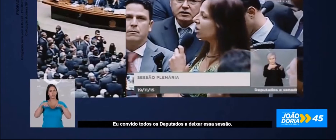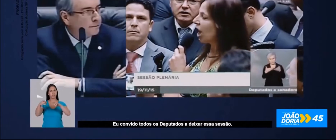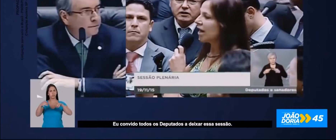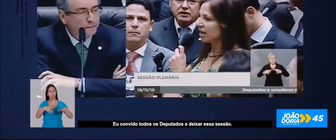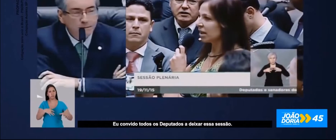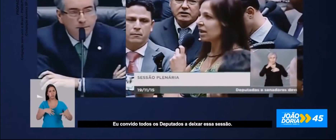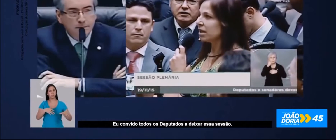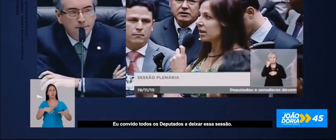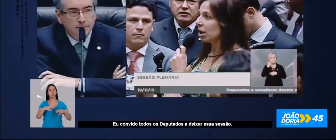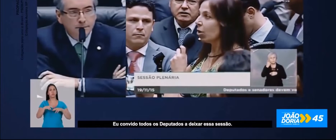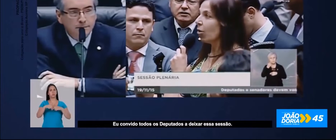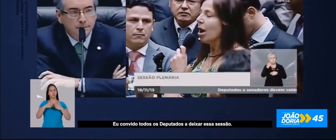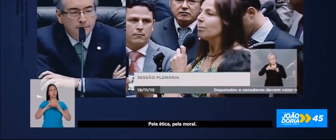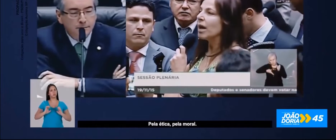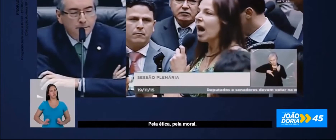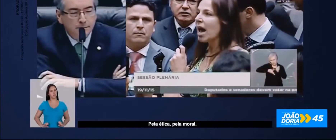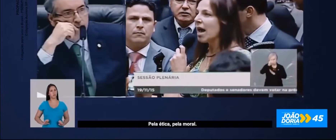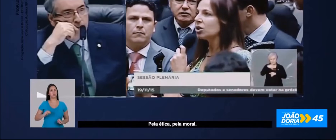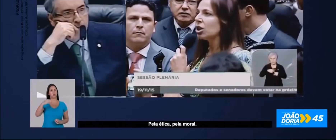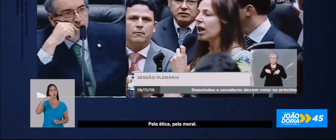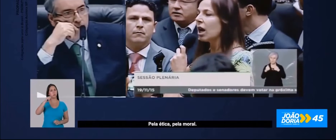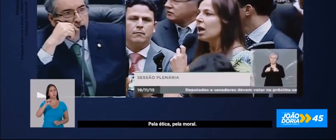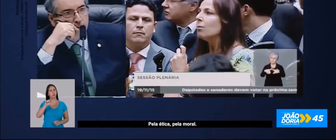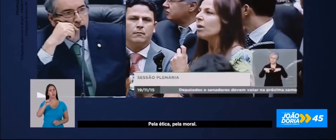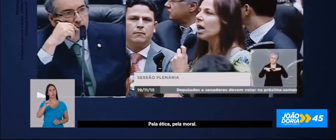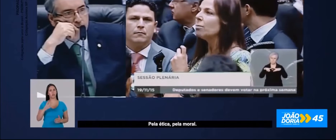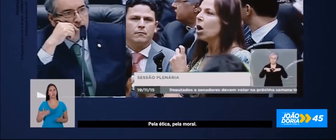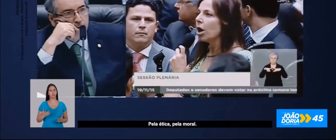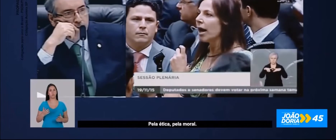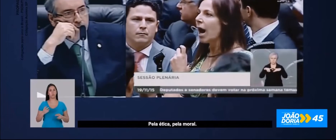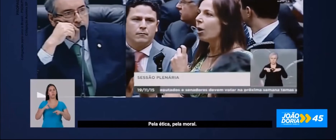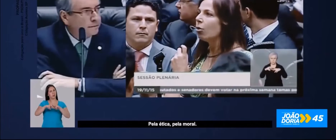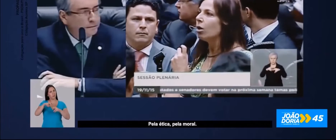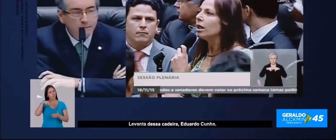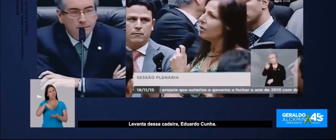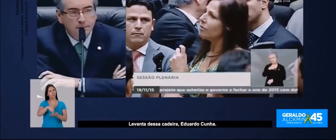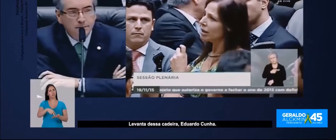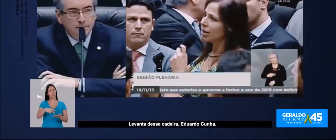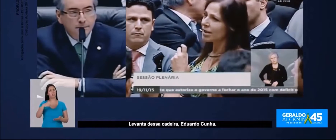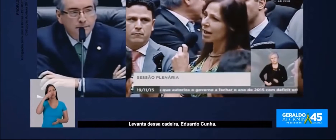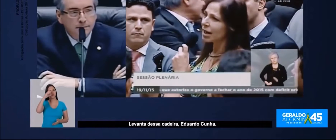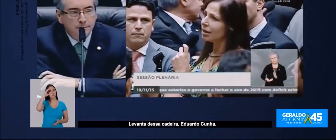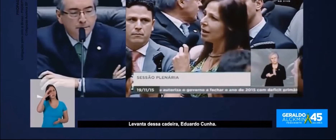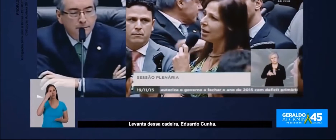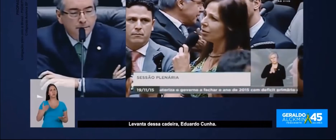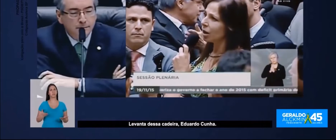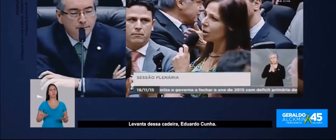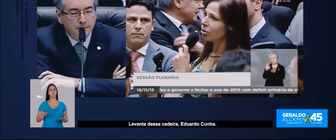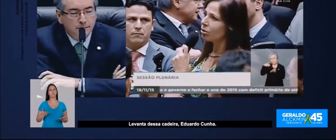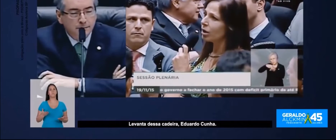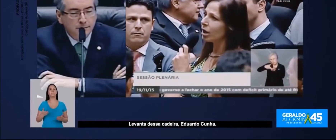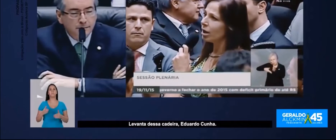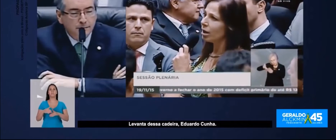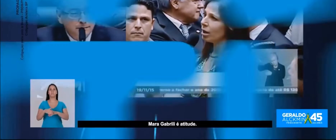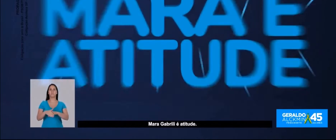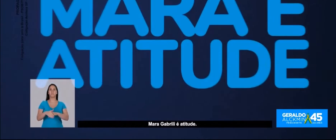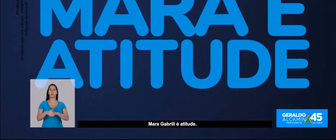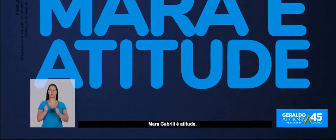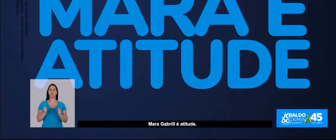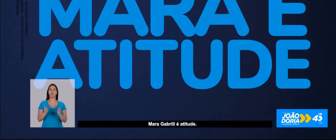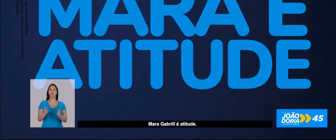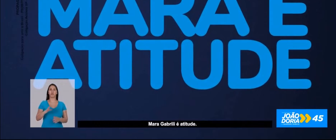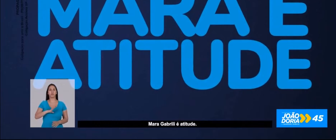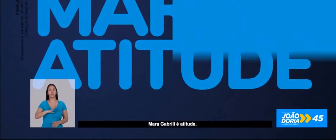a deixarem essa sessão. Pela ética, pela moral. Levanta dessa cadeira, Eduardo Cunha.